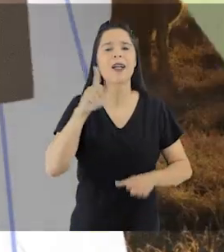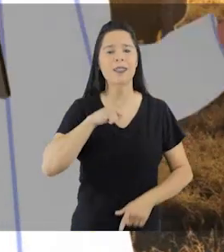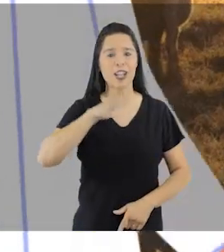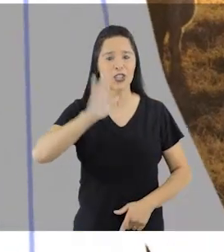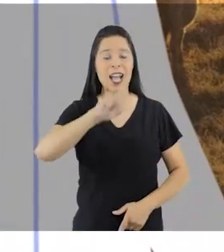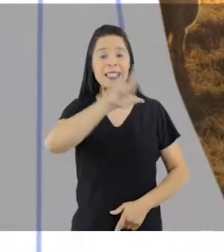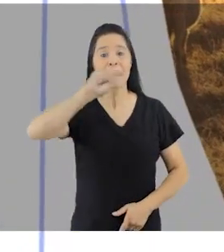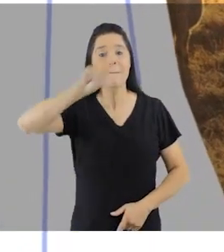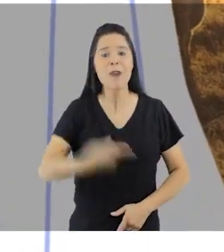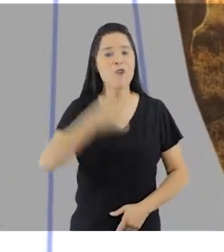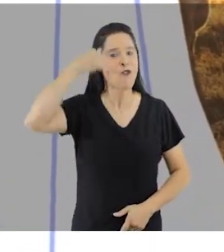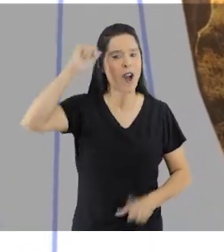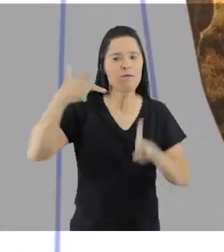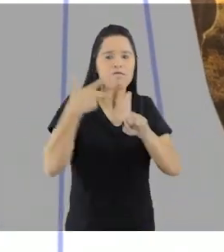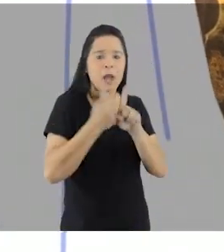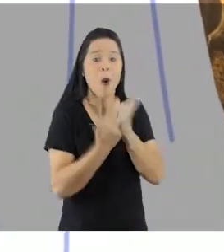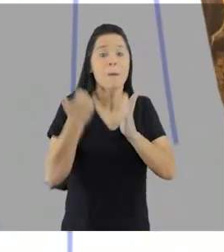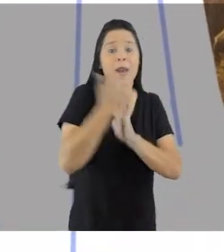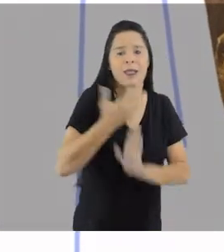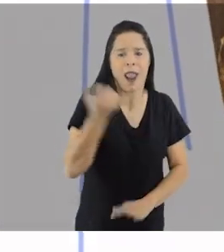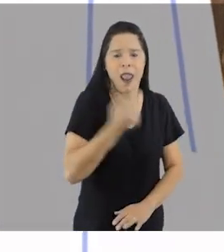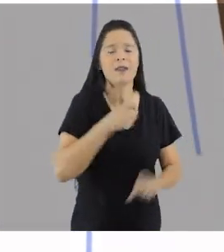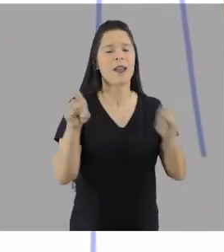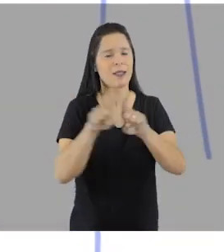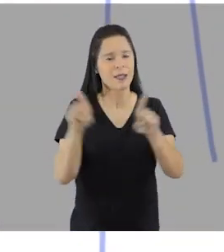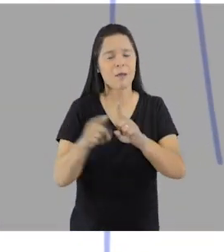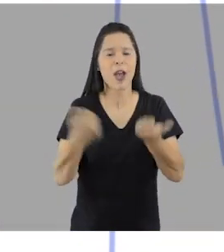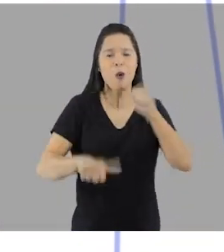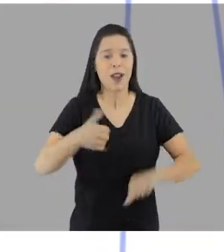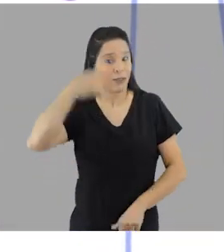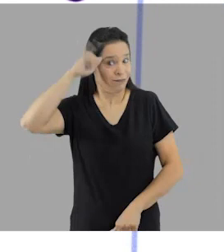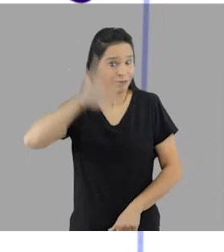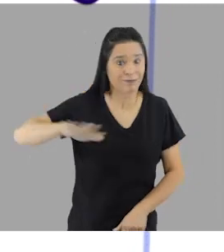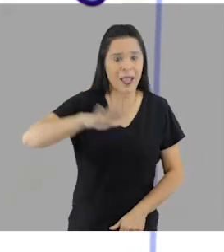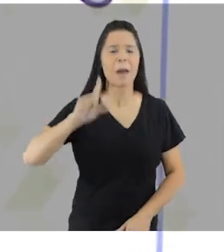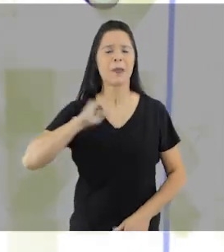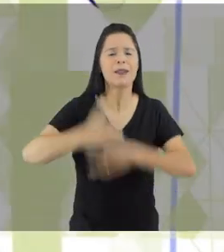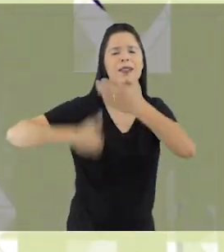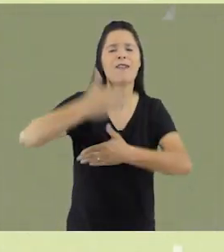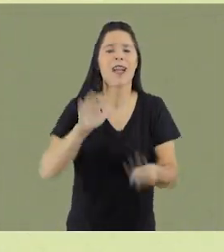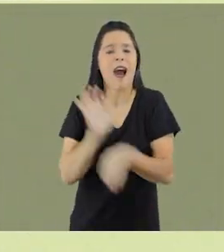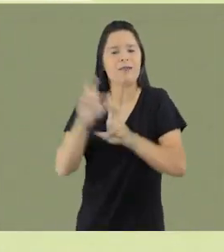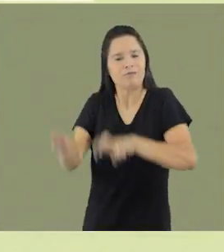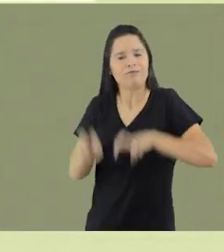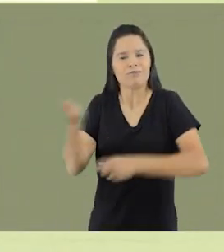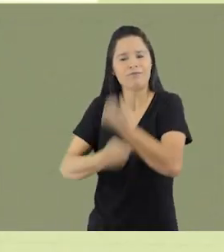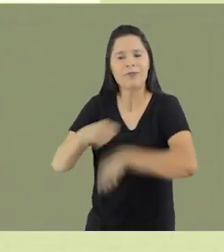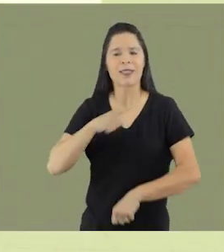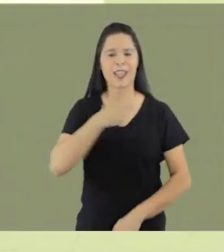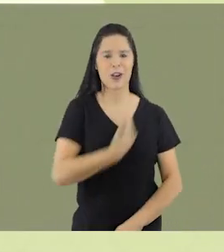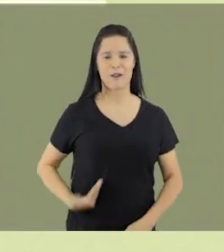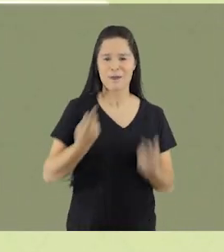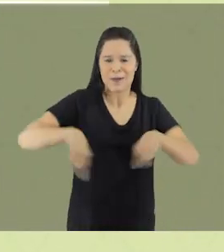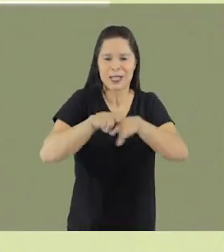E chegou a 100 mil vacas inseminadas, aumentando a produção de leite e a qualidade do gado. Minas avança no agronegócio